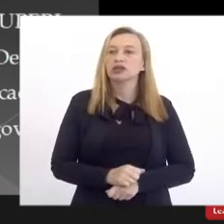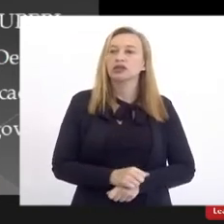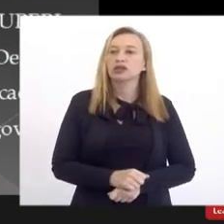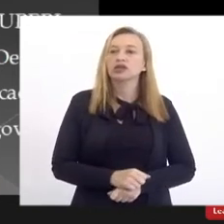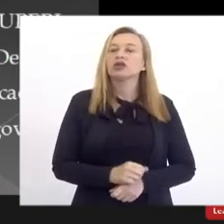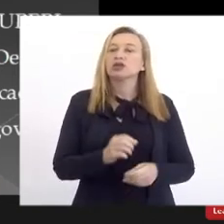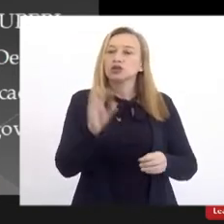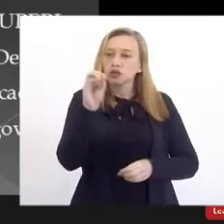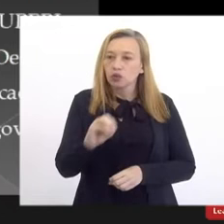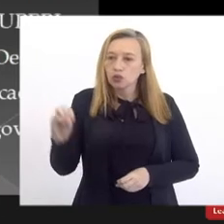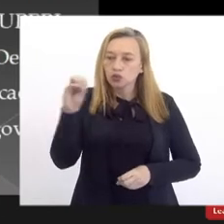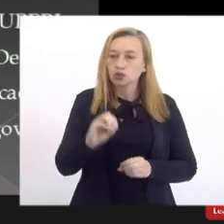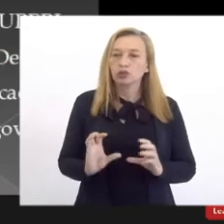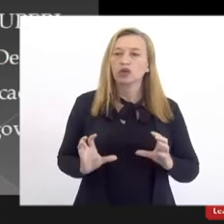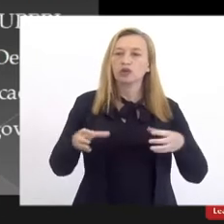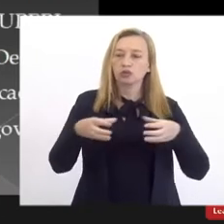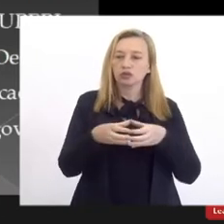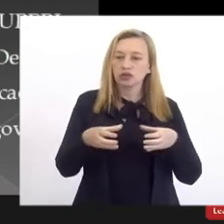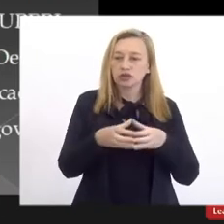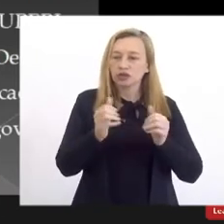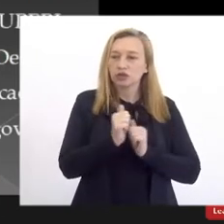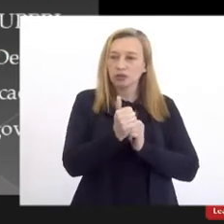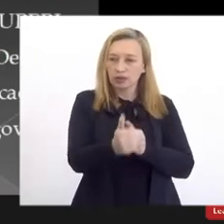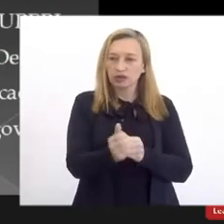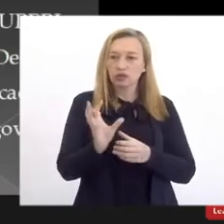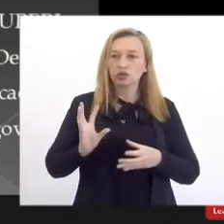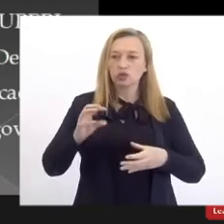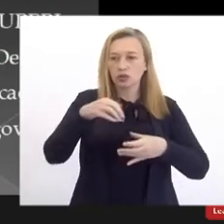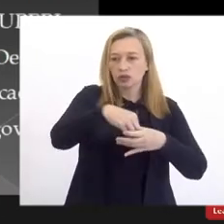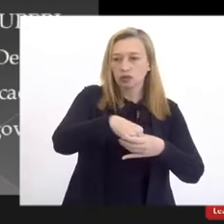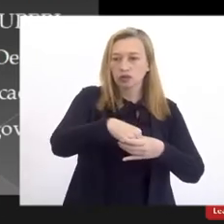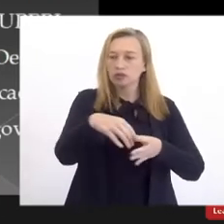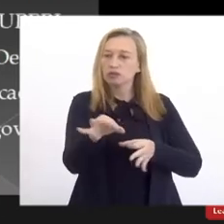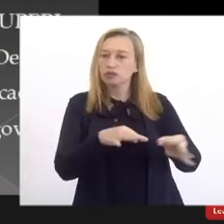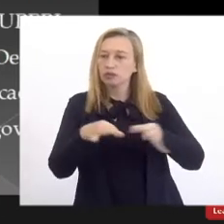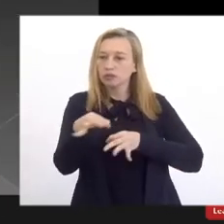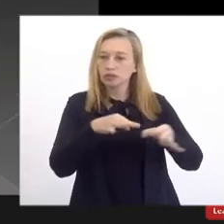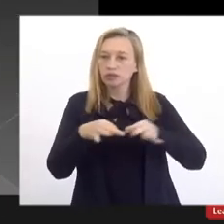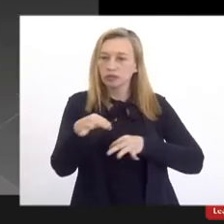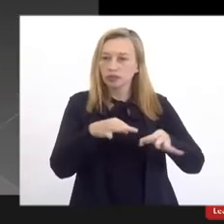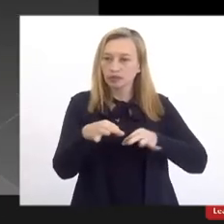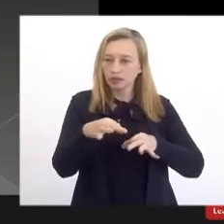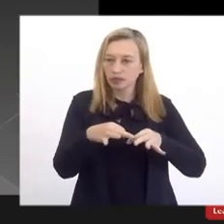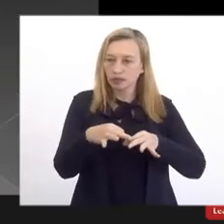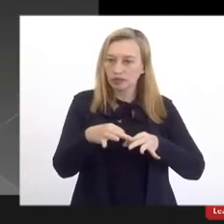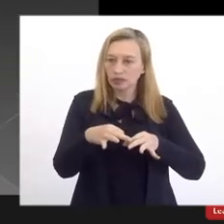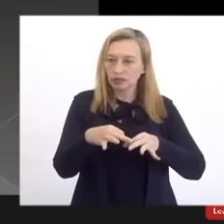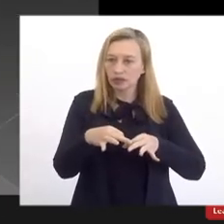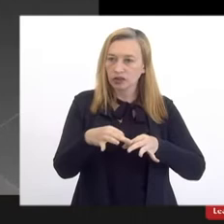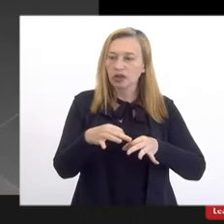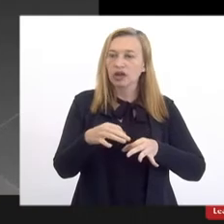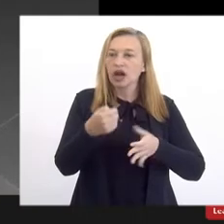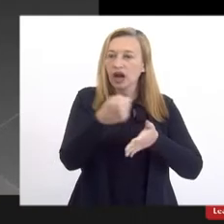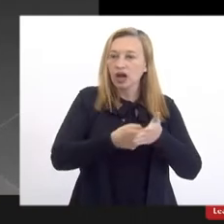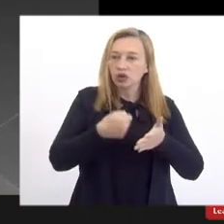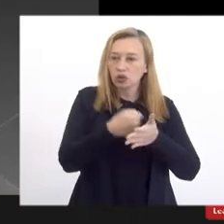outubro, a Comissão Conjunta de Acompanhamento da Incorporação elabora, então, a minuta do PL.